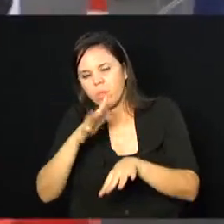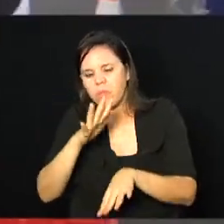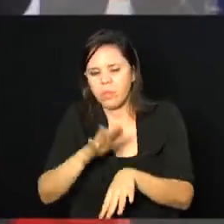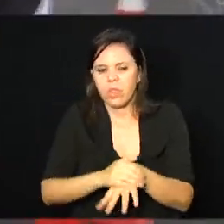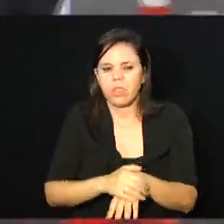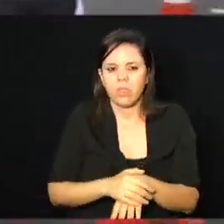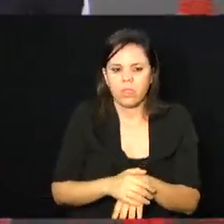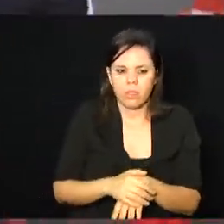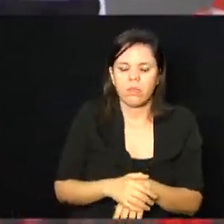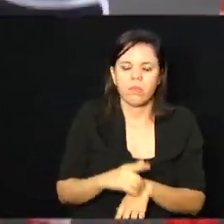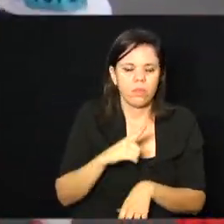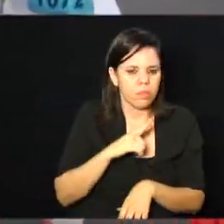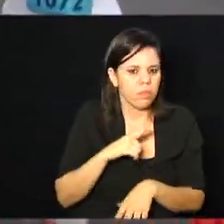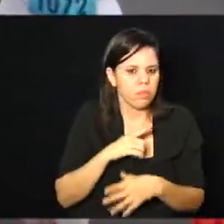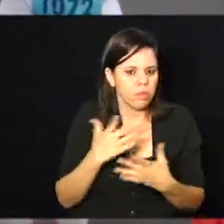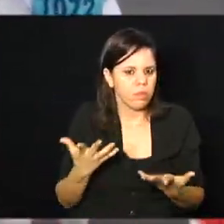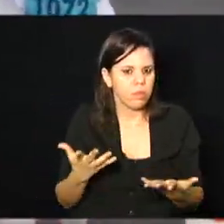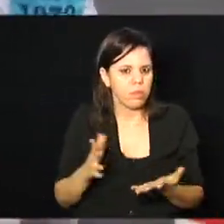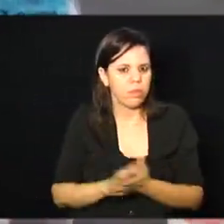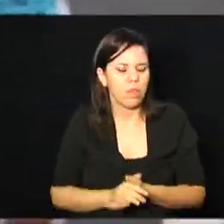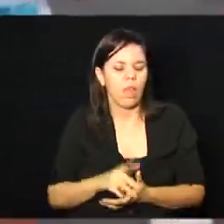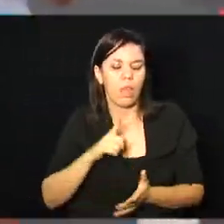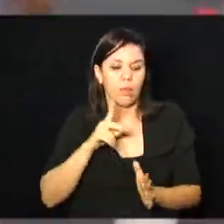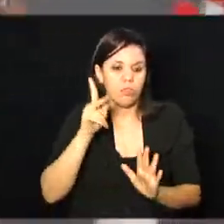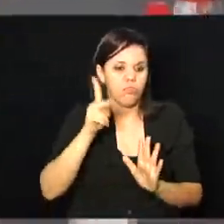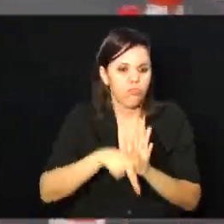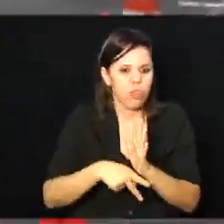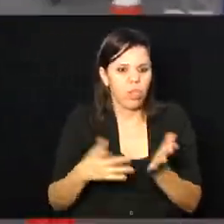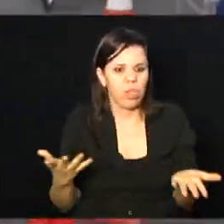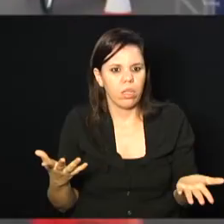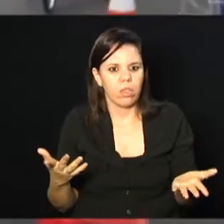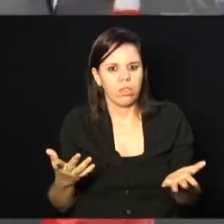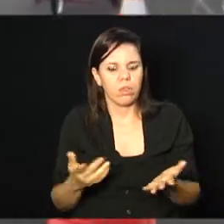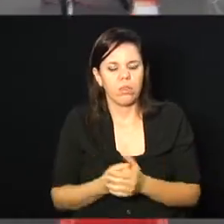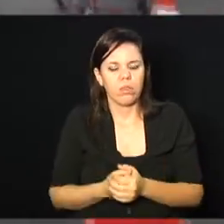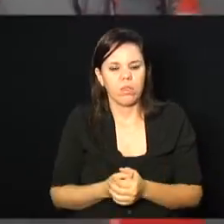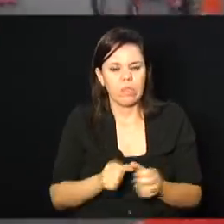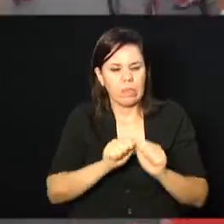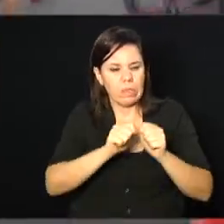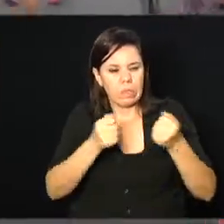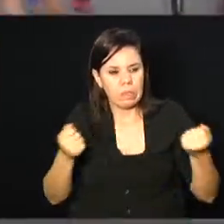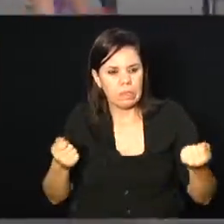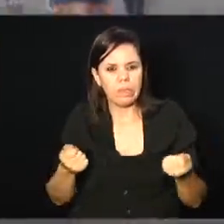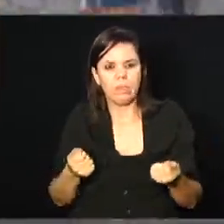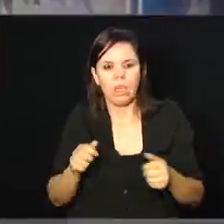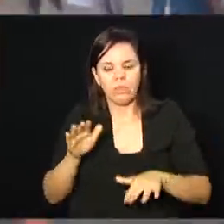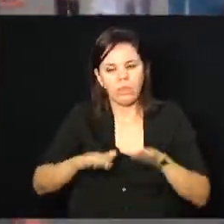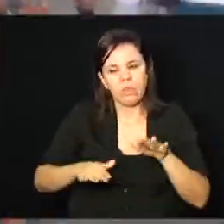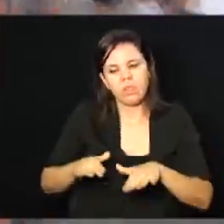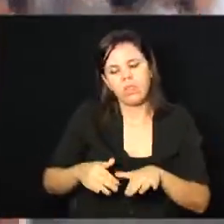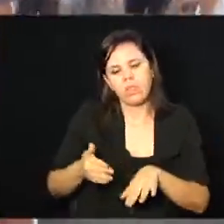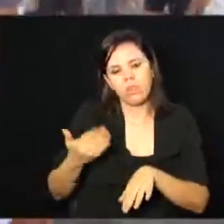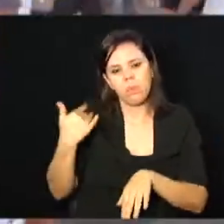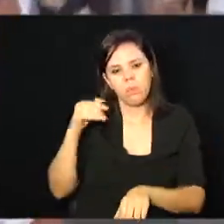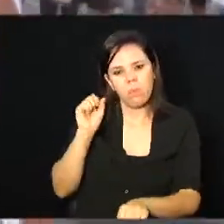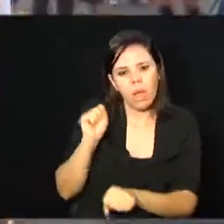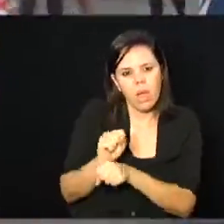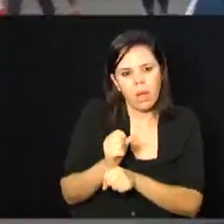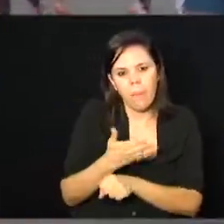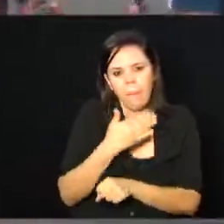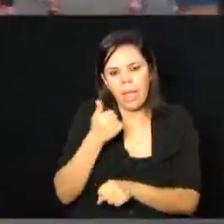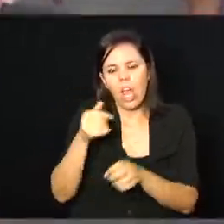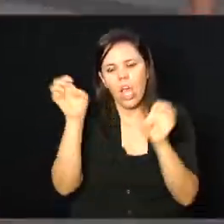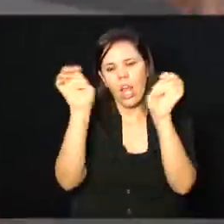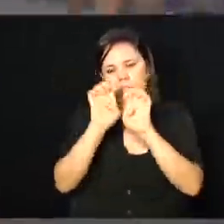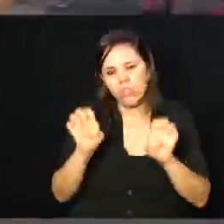Então, o projeto andou crescendo demais. Houve um momento que a gente teve que andar um pouquinho para trás para melhorar a estrutura,